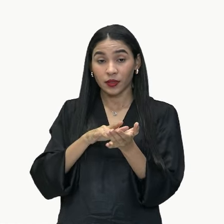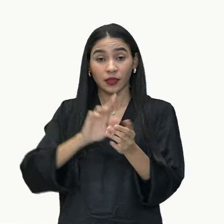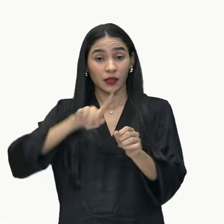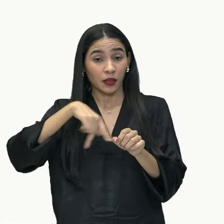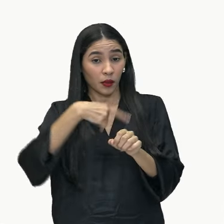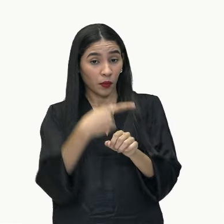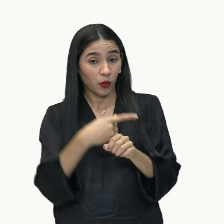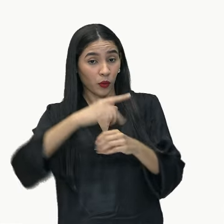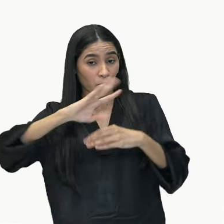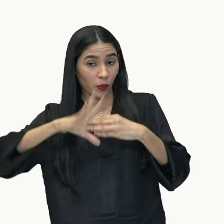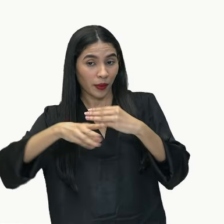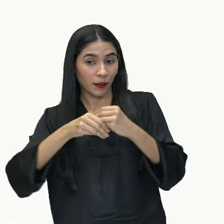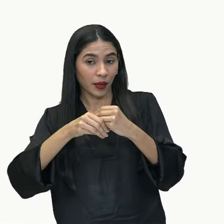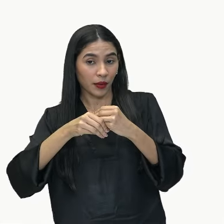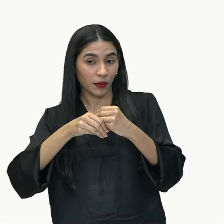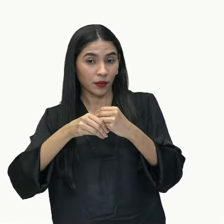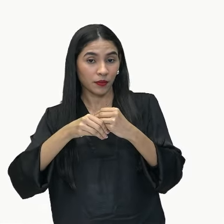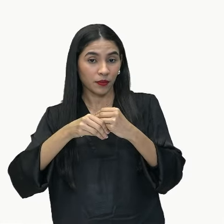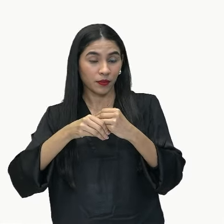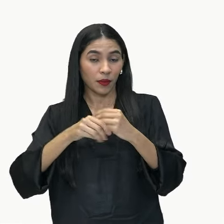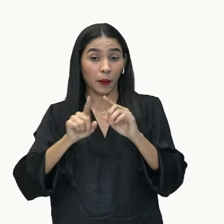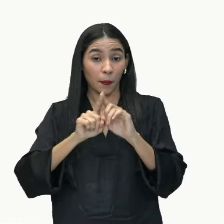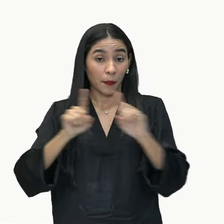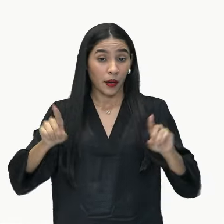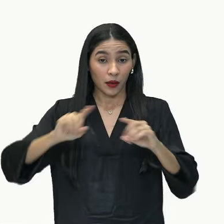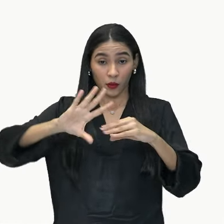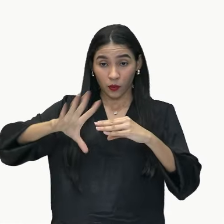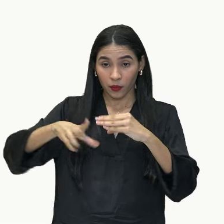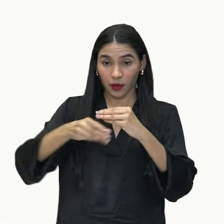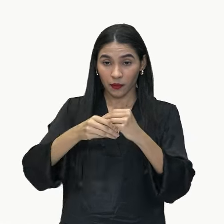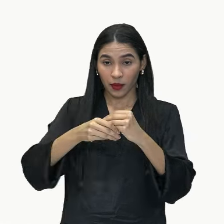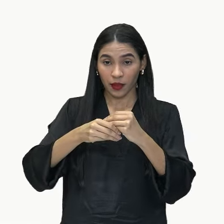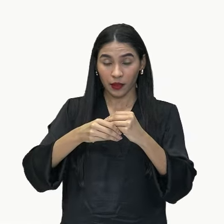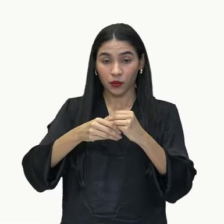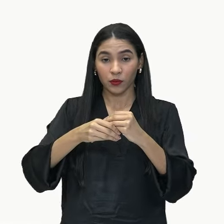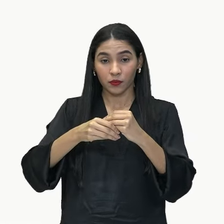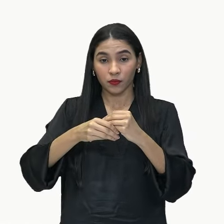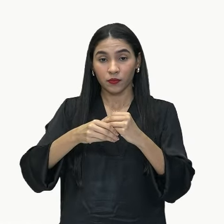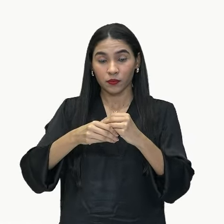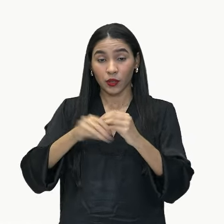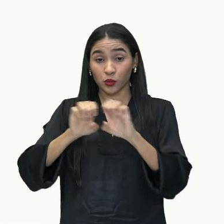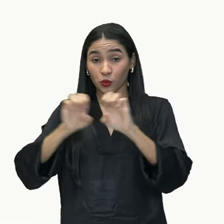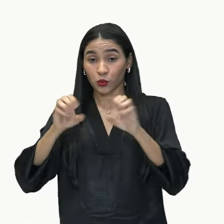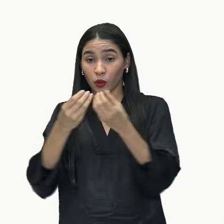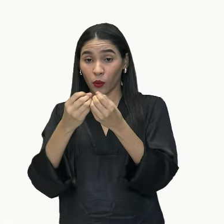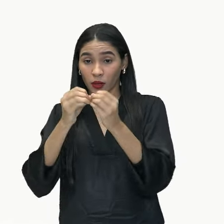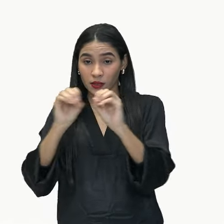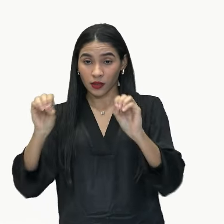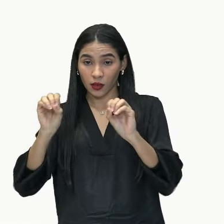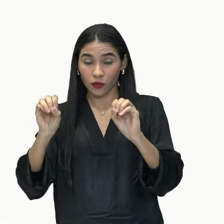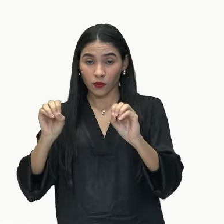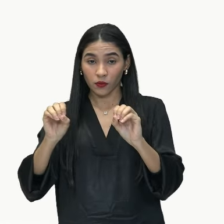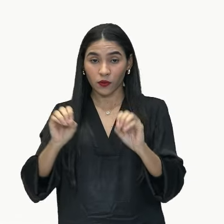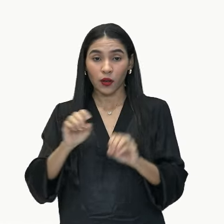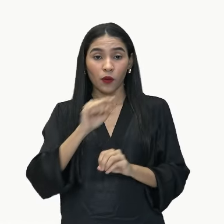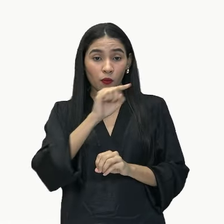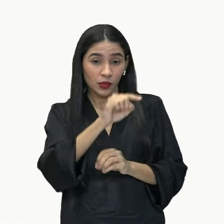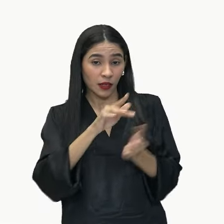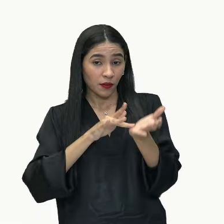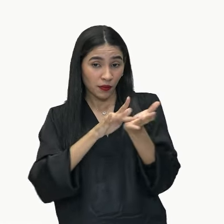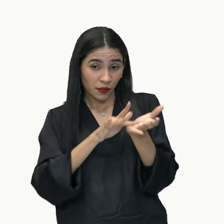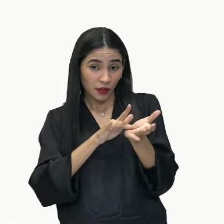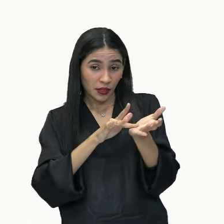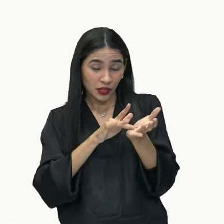o complemento veio, mas o complemento veio na forma de uma oração. Você finge que é uma planta.